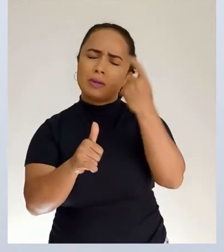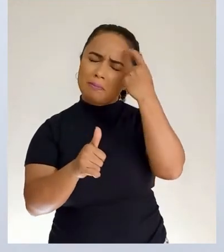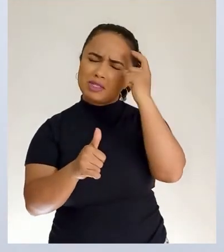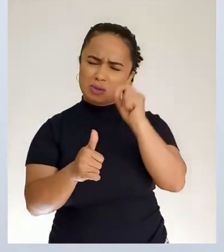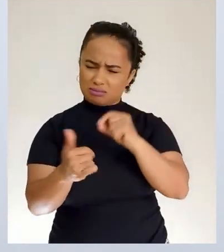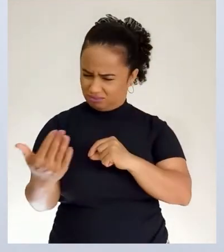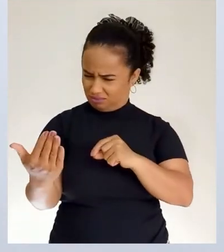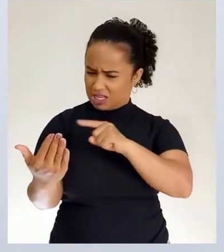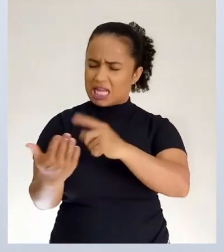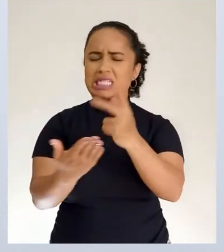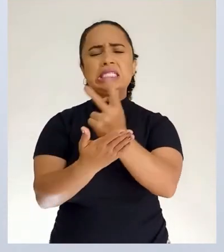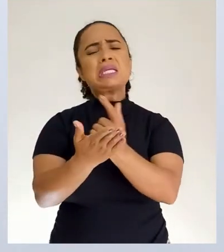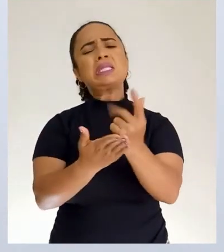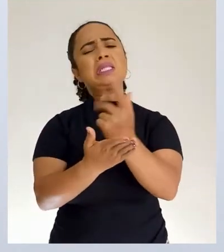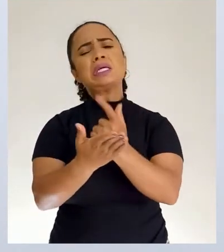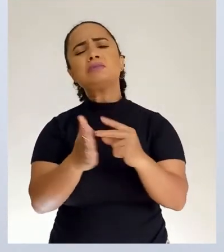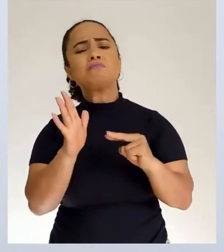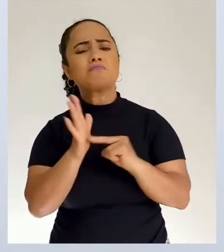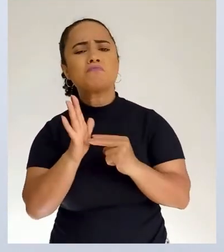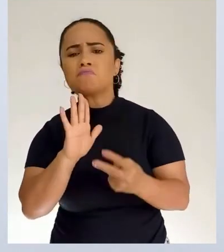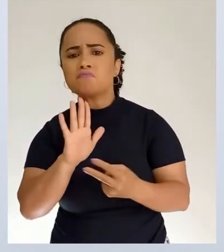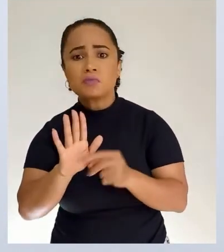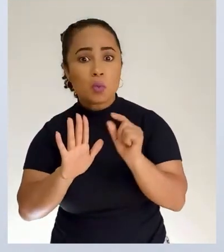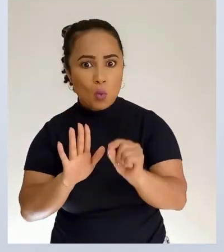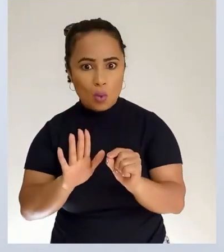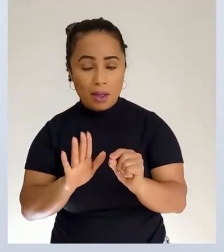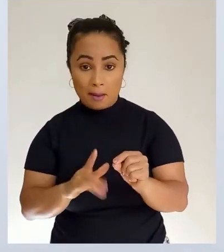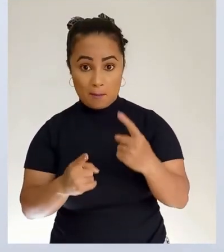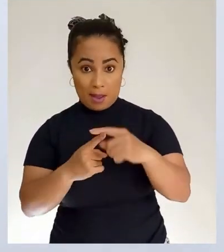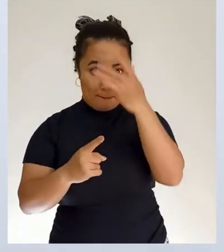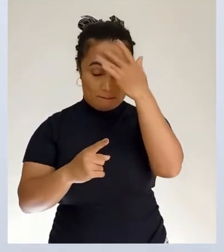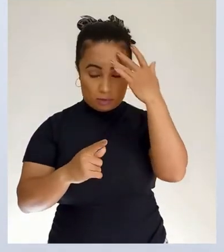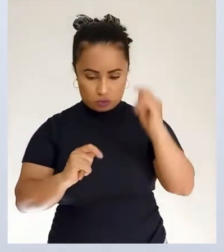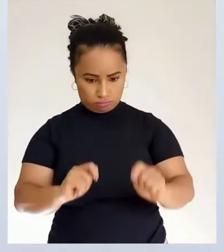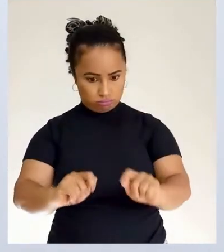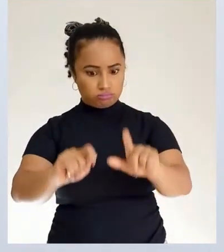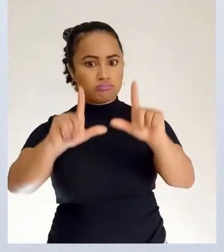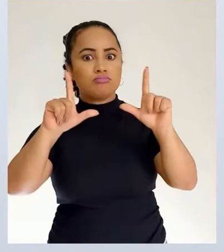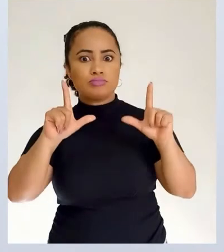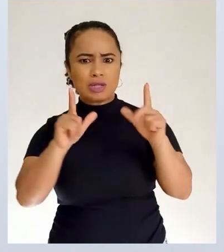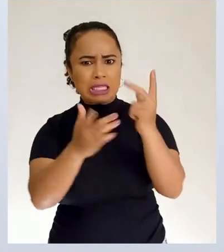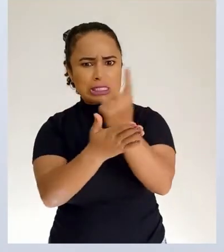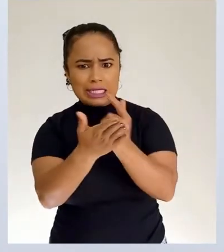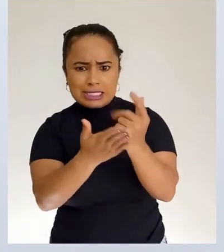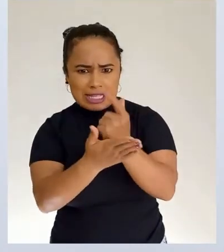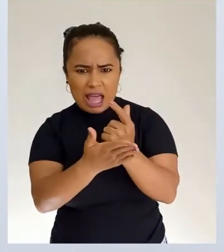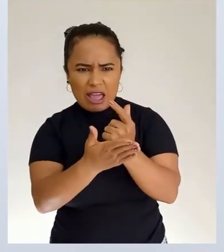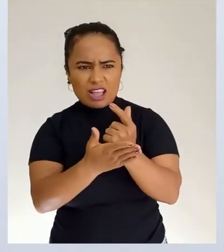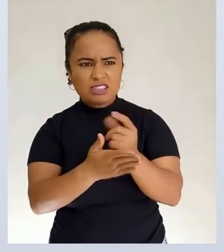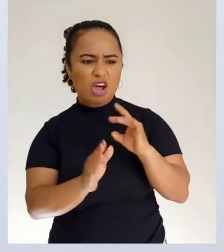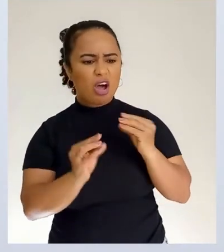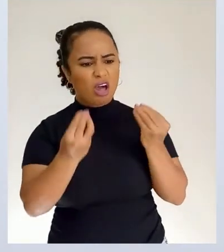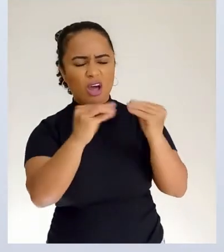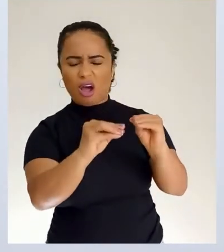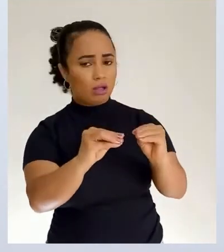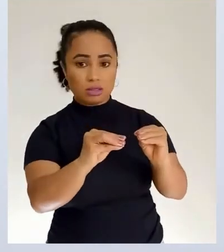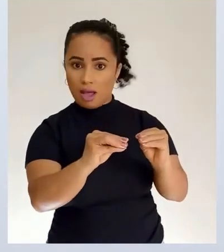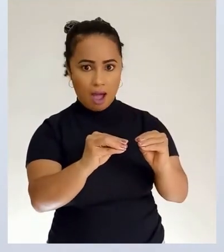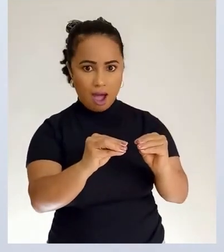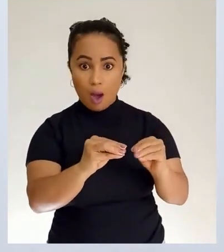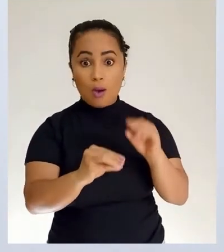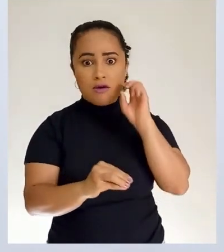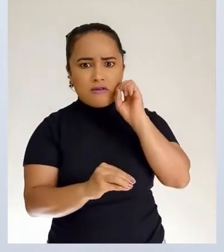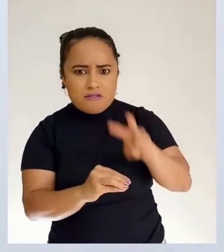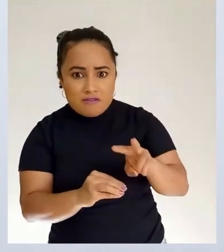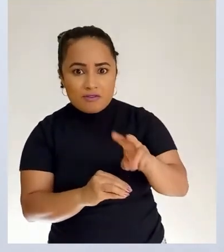ninguém vai colocar uma imagem à toa. Então, todas as vezes que nós virmos o descritor 5, nós vamos lembrar que